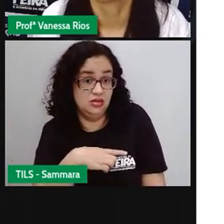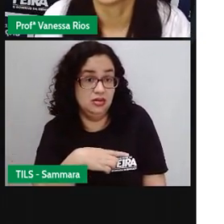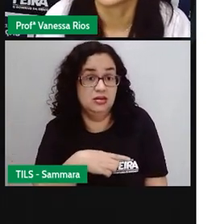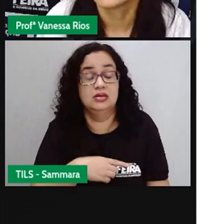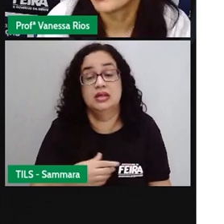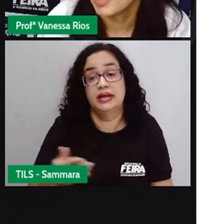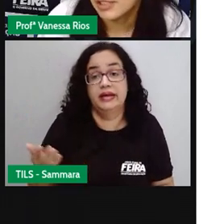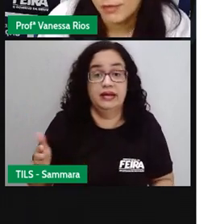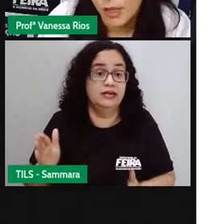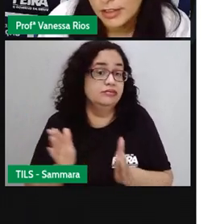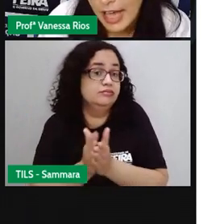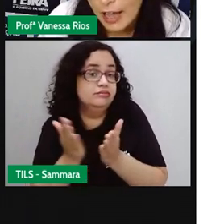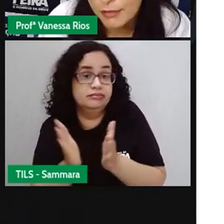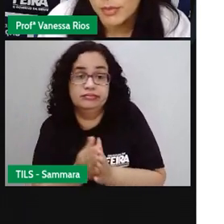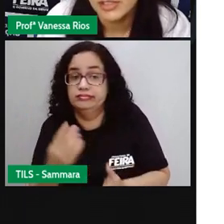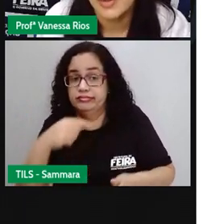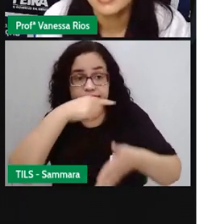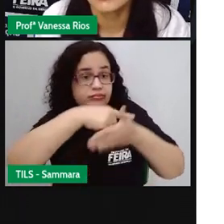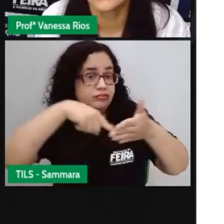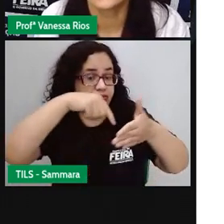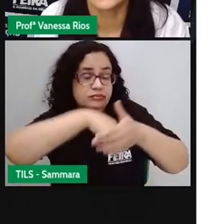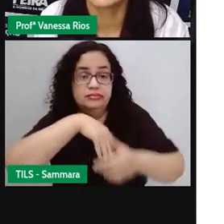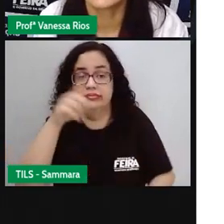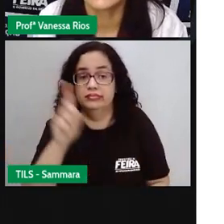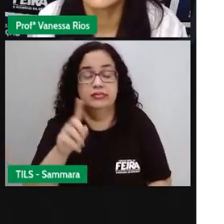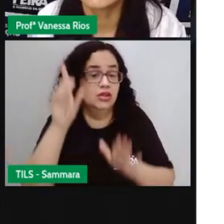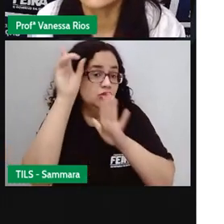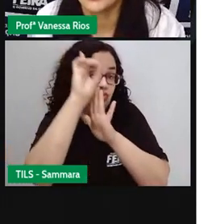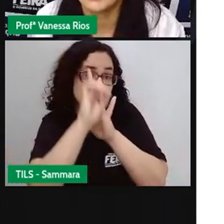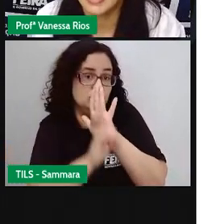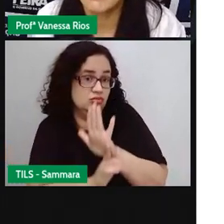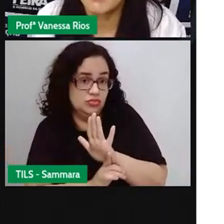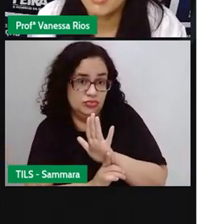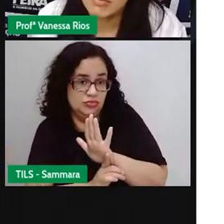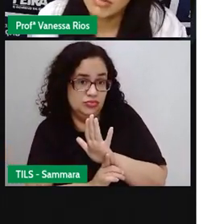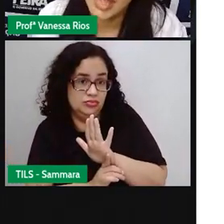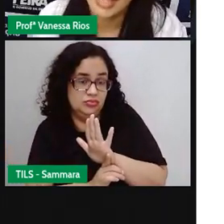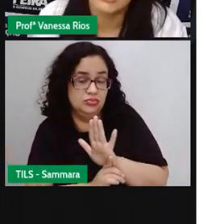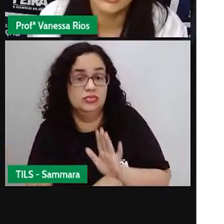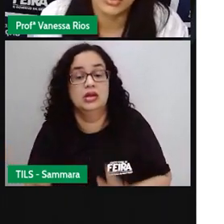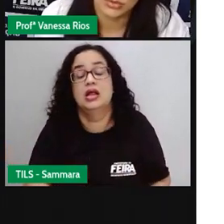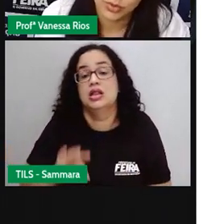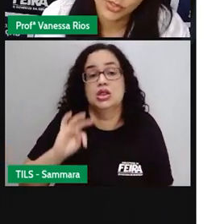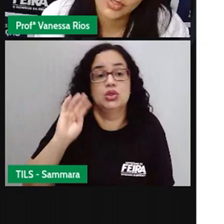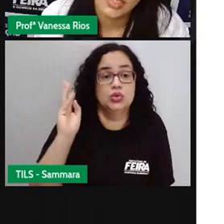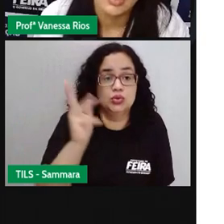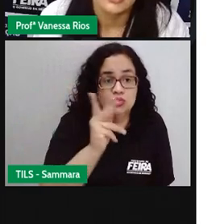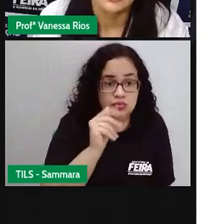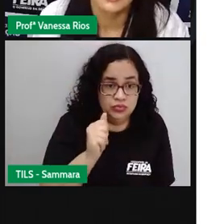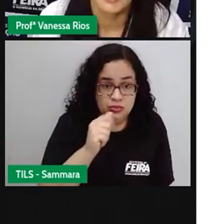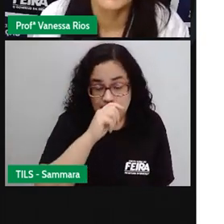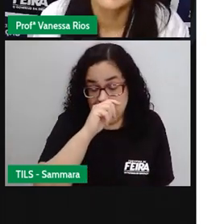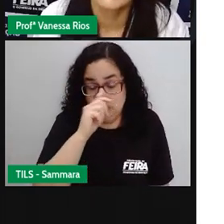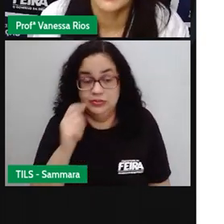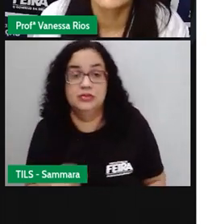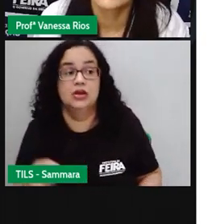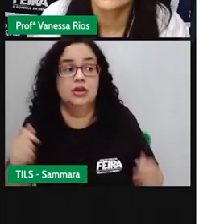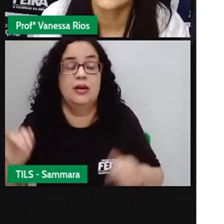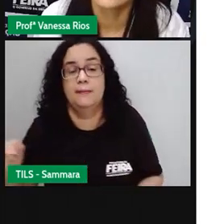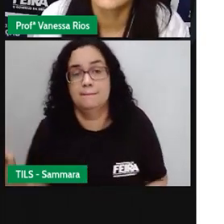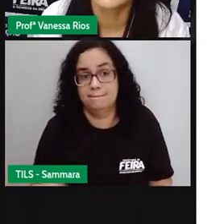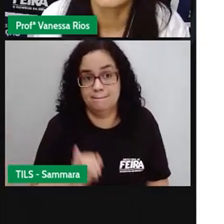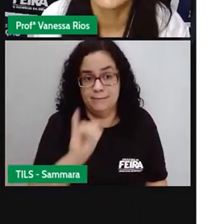econômico menor também não votavam. Então, assim, os direitos, eles não chegavam a todos. Então, é muito